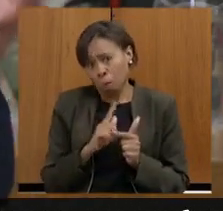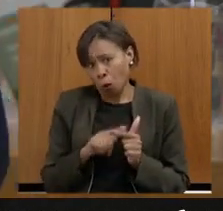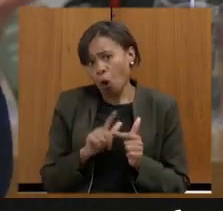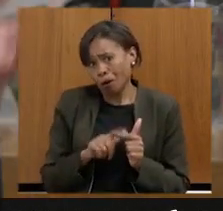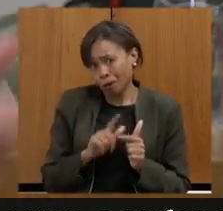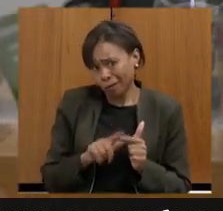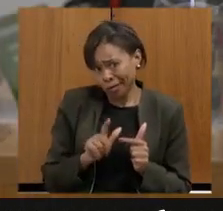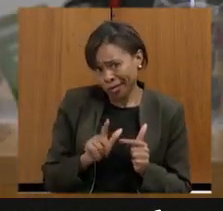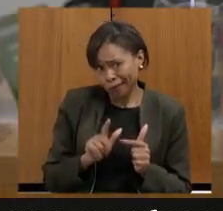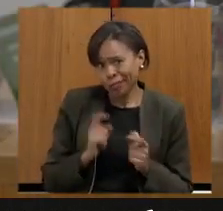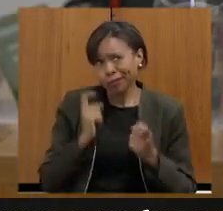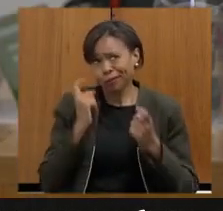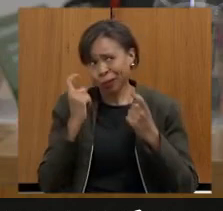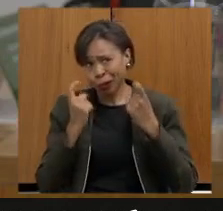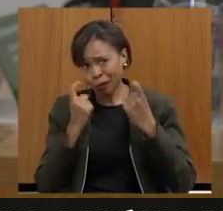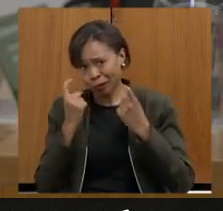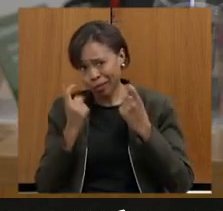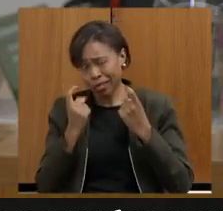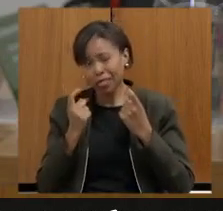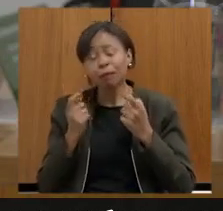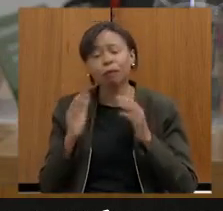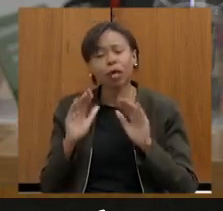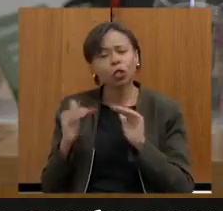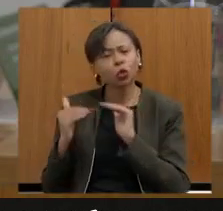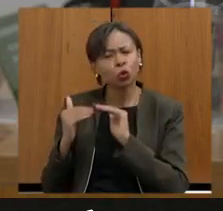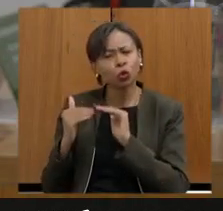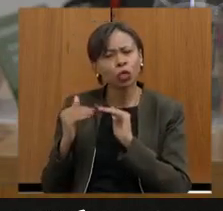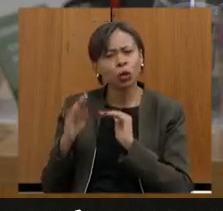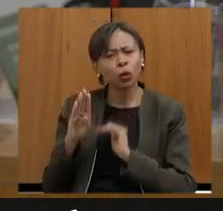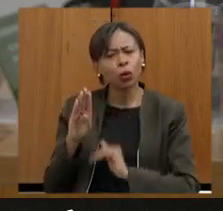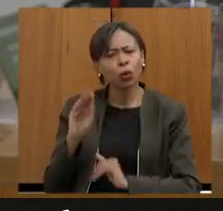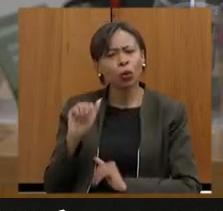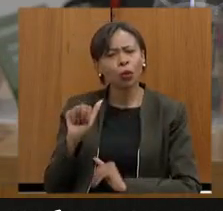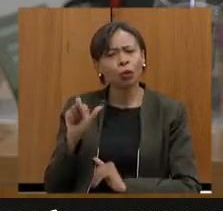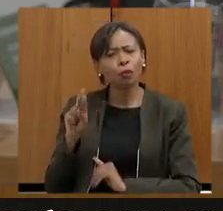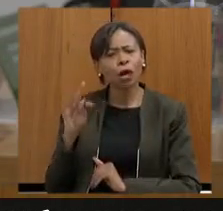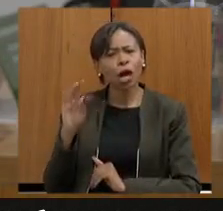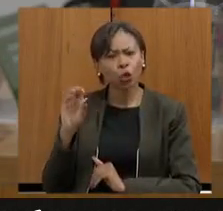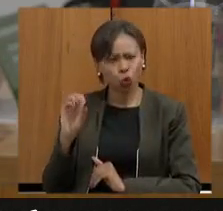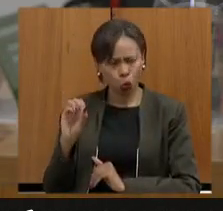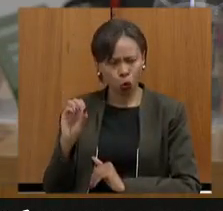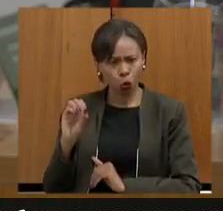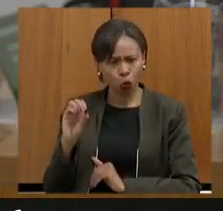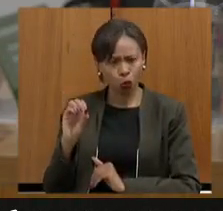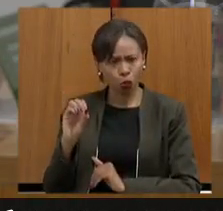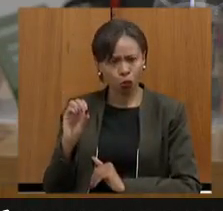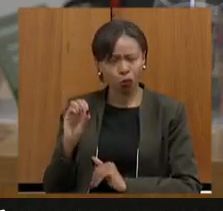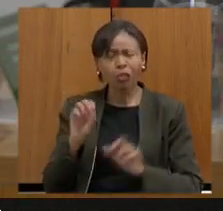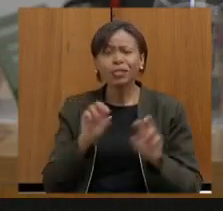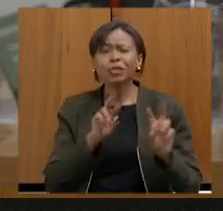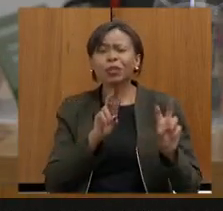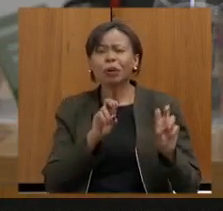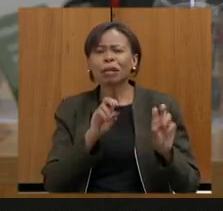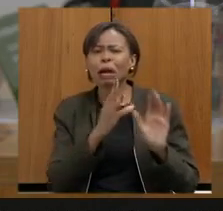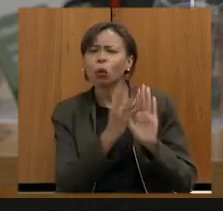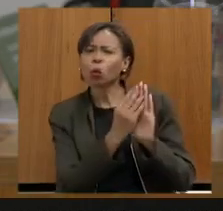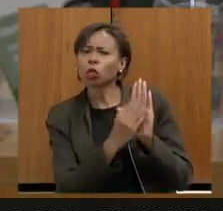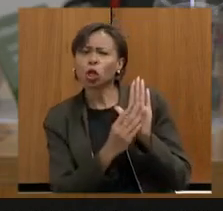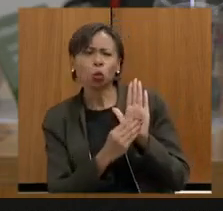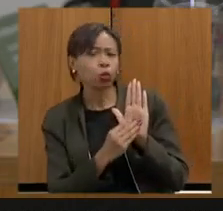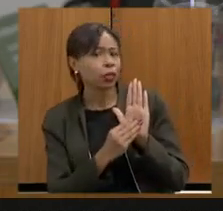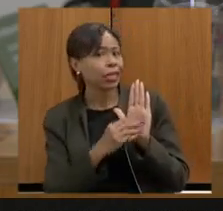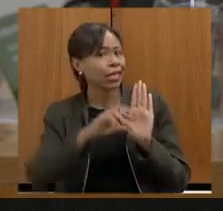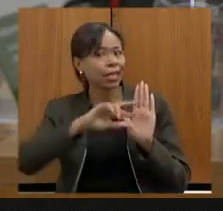endossar essa preocupação do deputado Bartô com relação a temas que não estão no plano estadual de educação eu fui